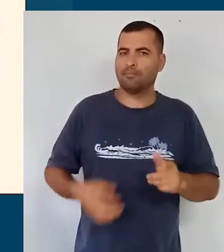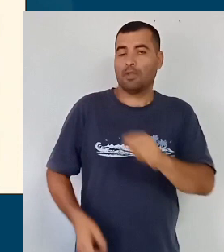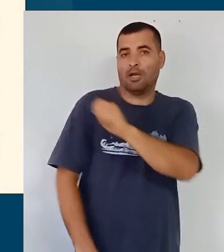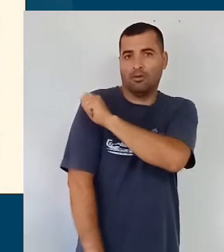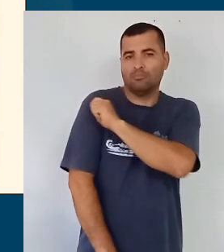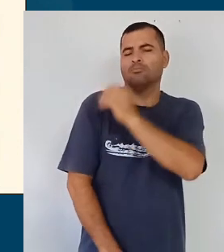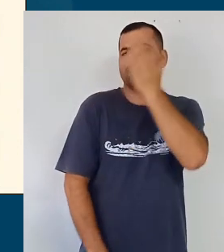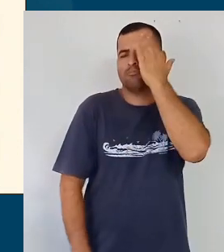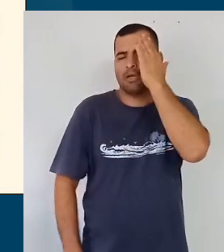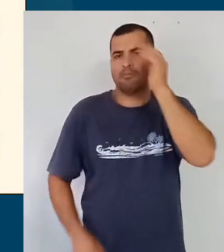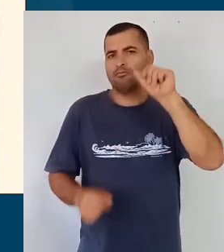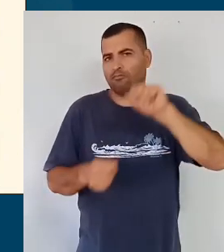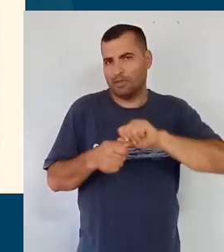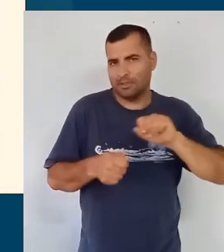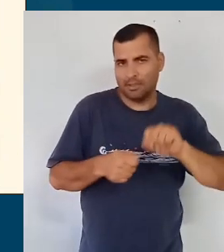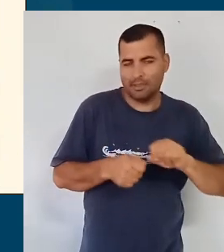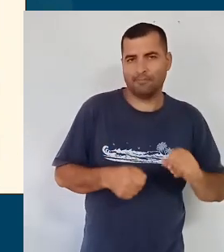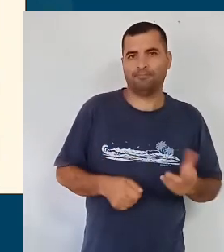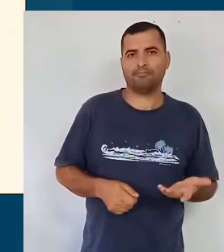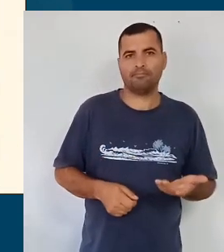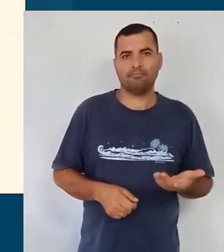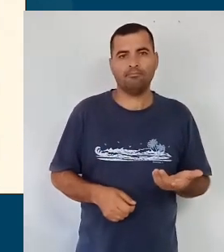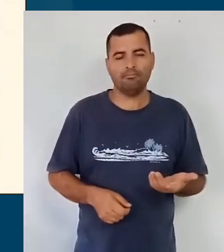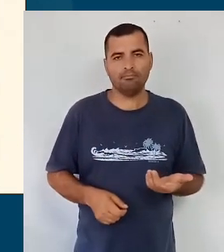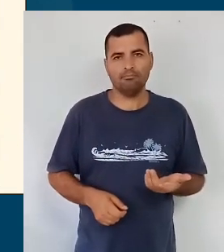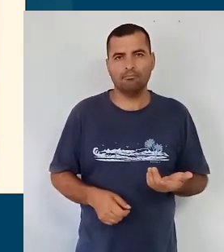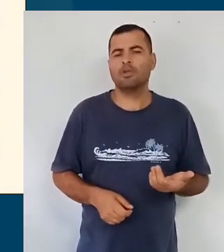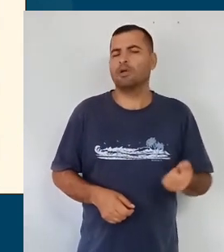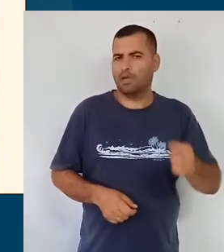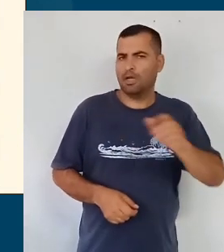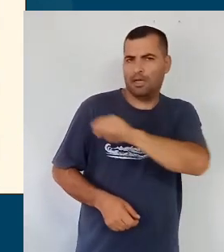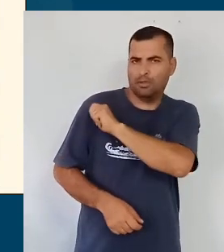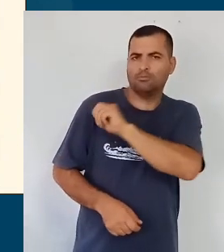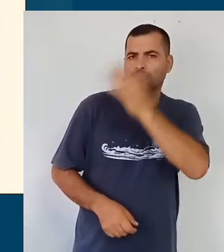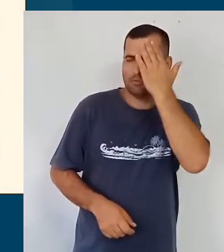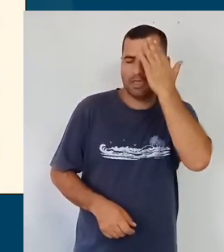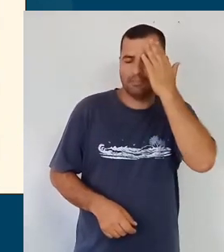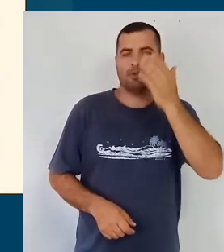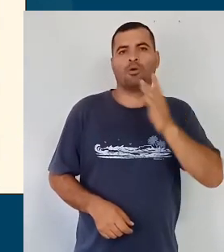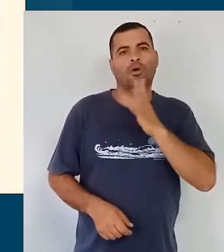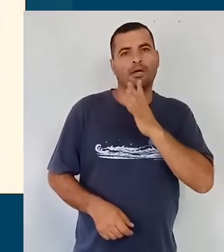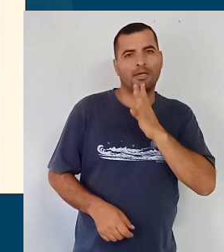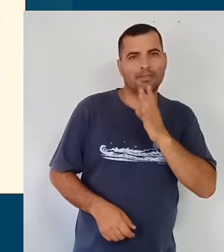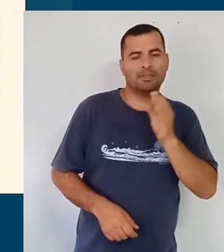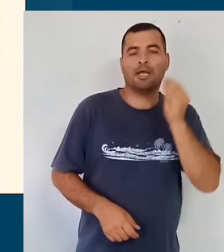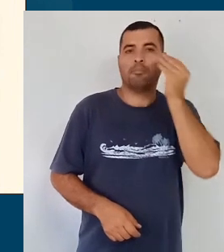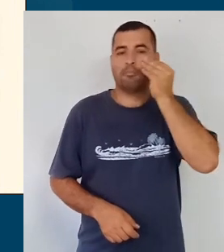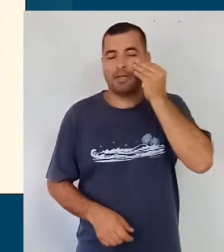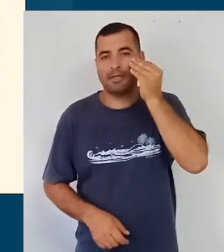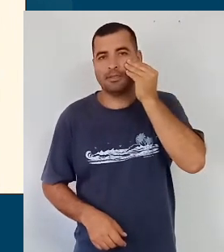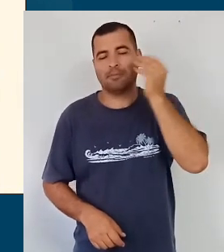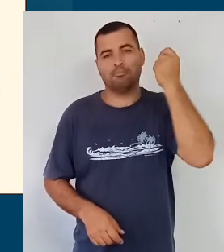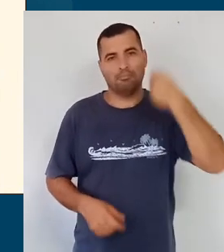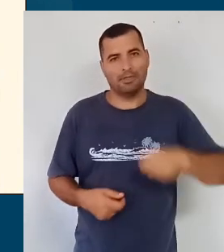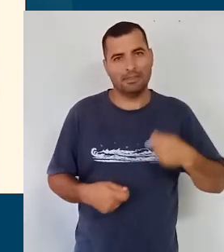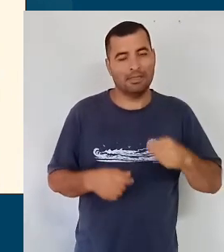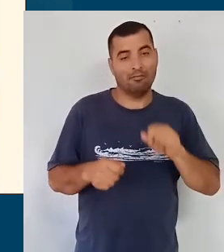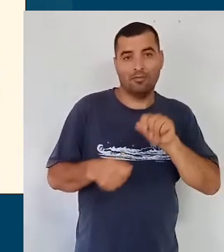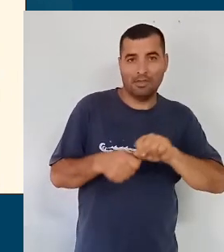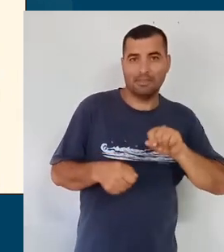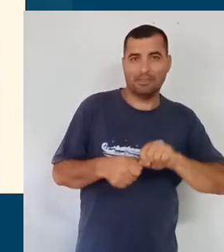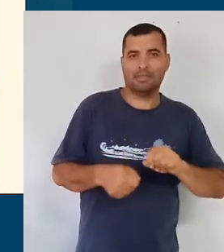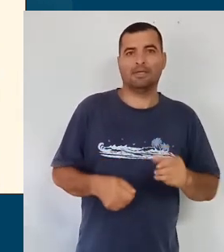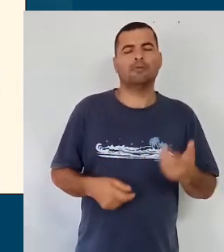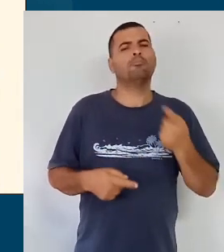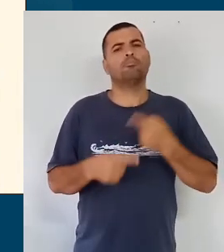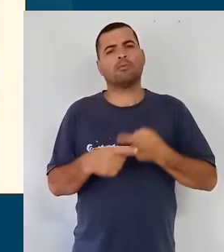tem de saber fazer, porque uma habilidade na verdade é isso, por isso que a gente fala que o aluno tem que passar pela experiência do fazer,